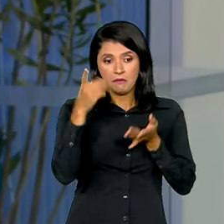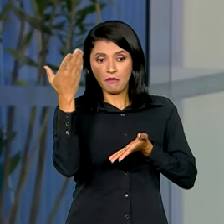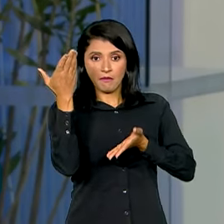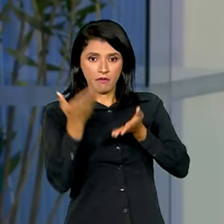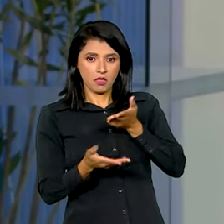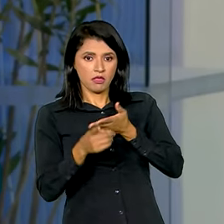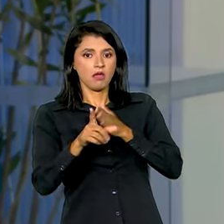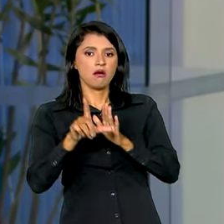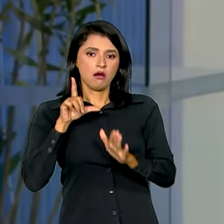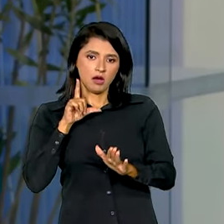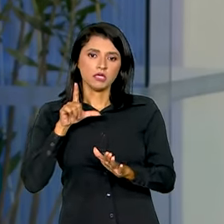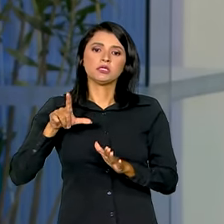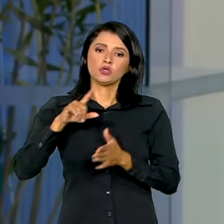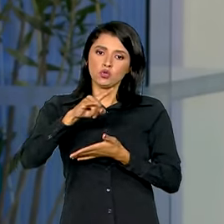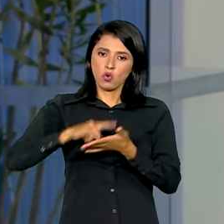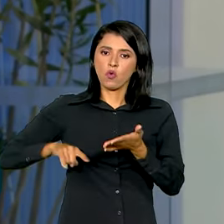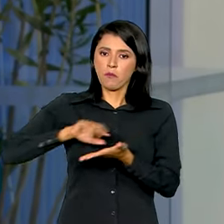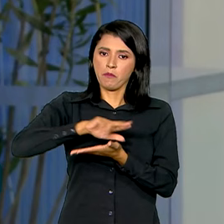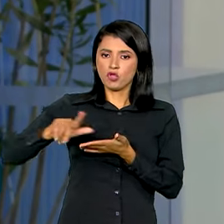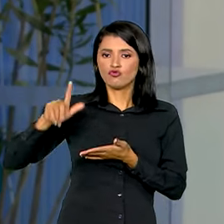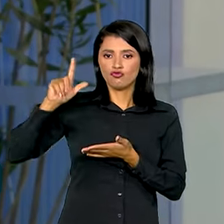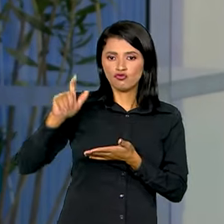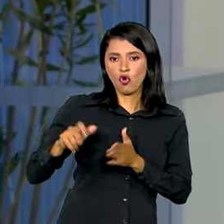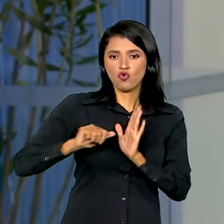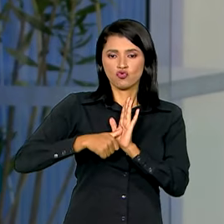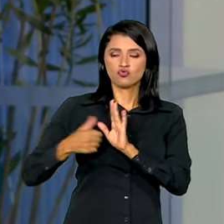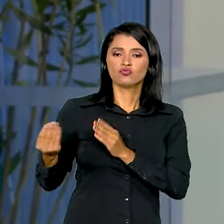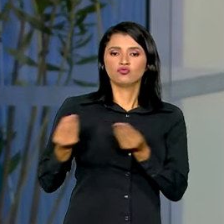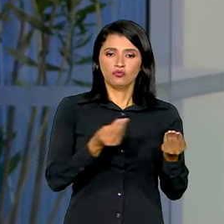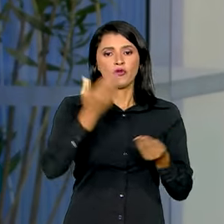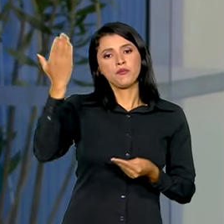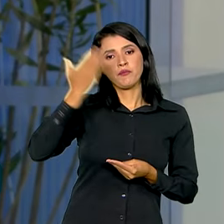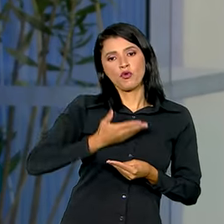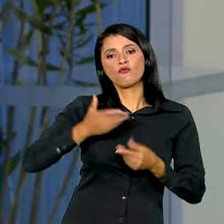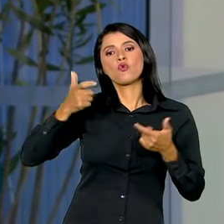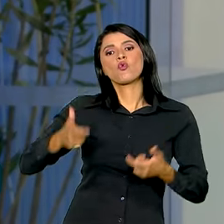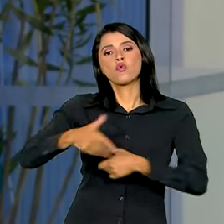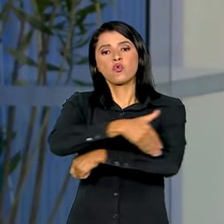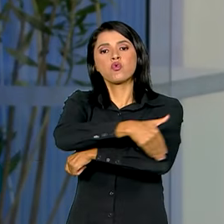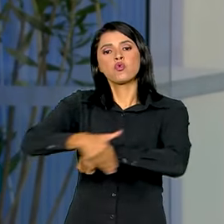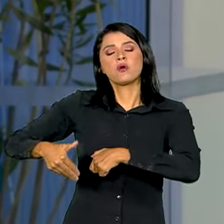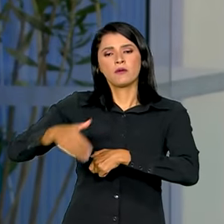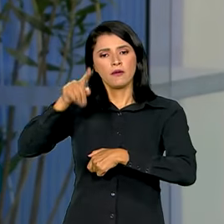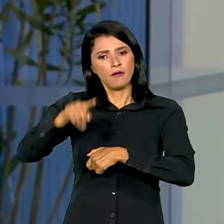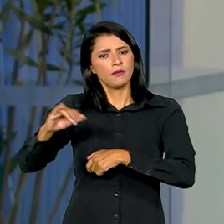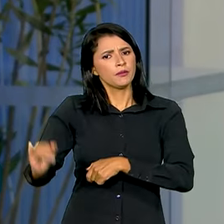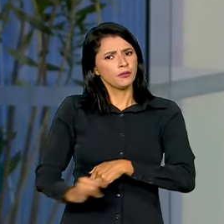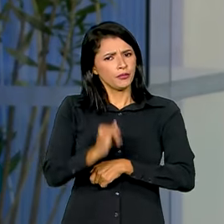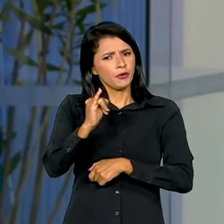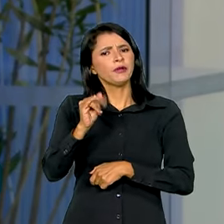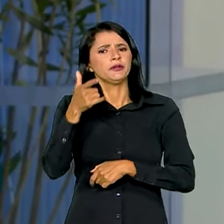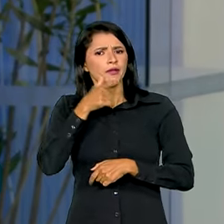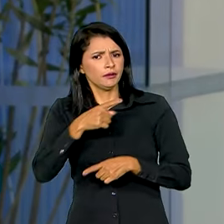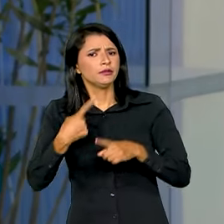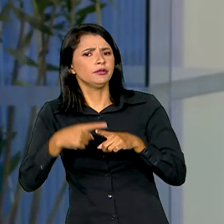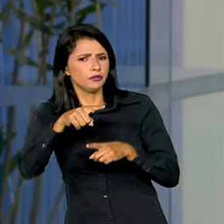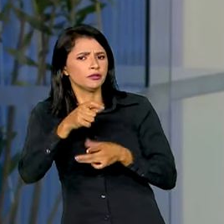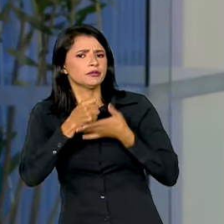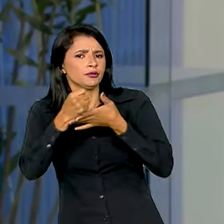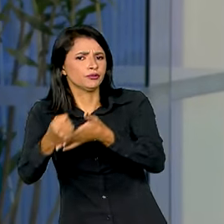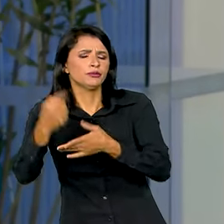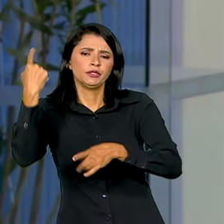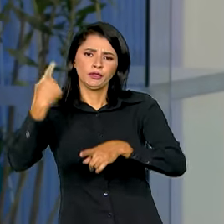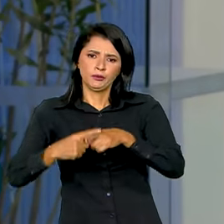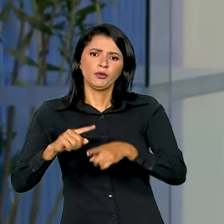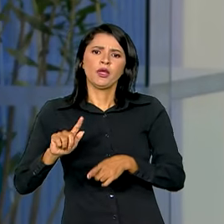atenção, tem que levar documento com foto e também comprovante de residência. É um auxílio muito importante. A gente sabe porque o gás de cozinha tem um